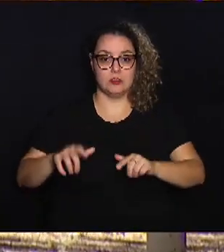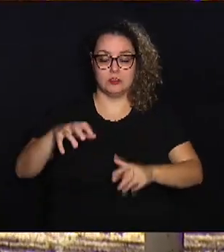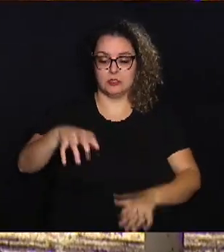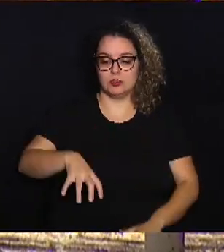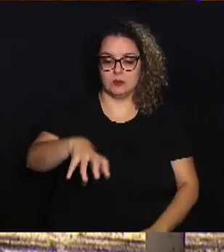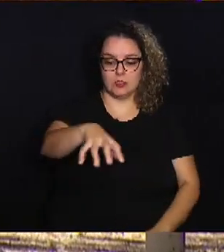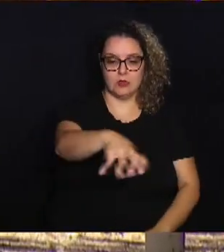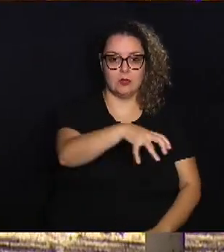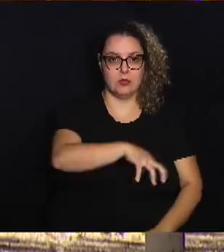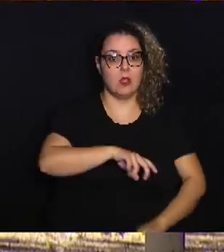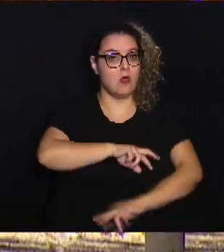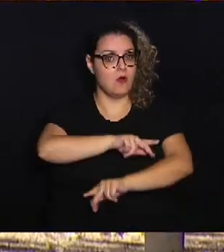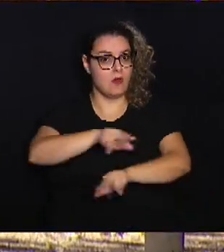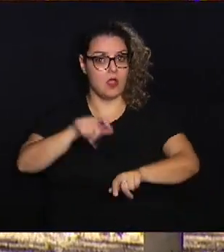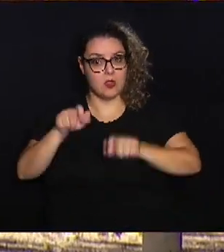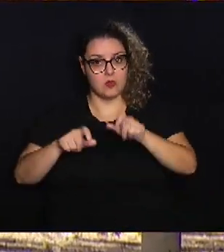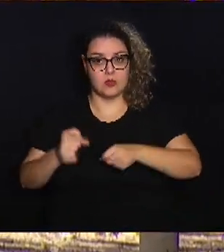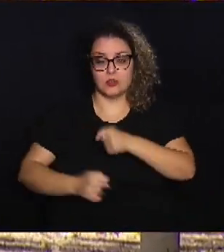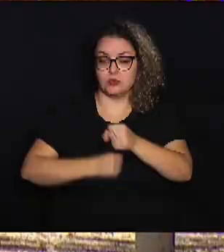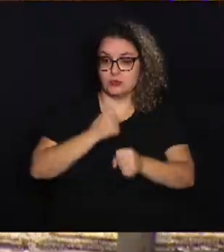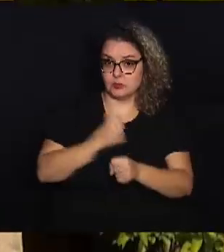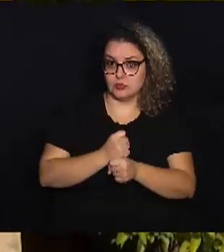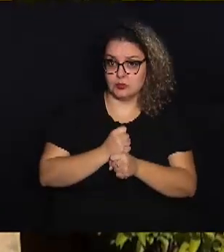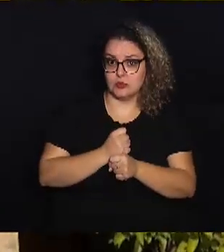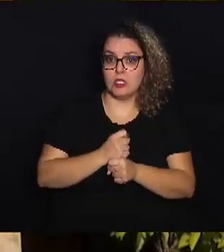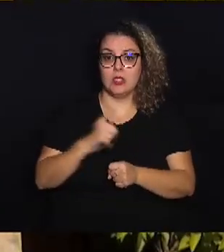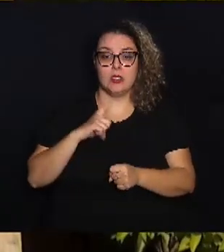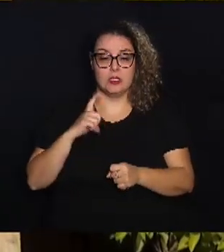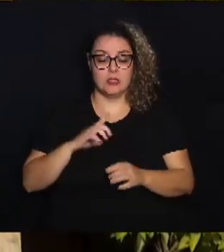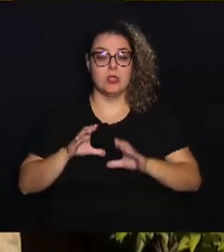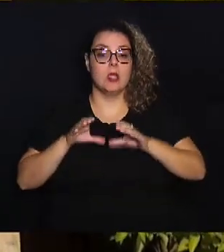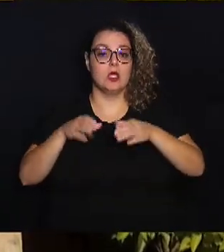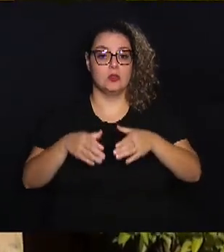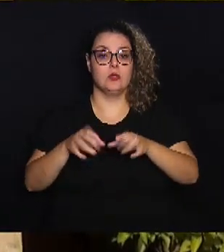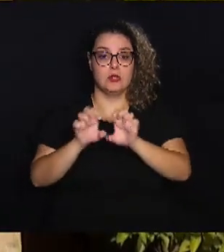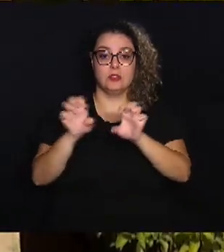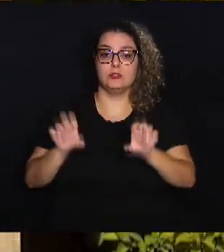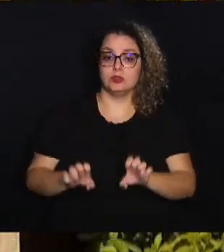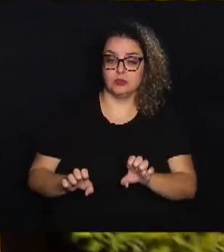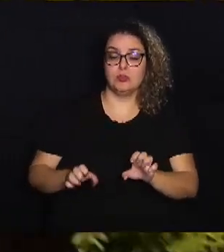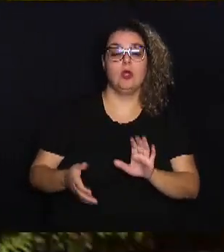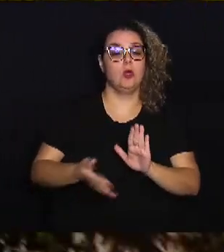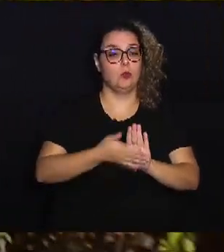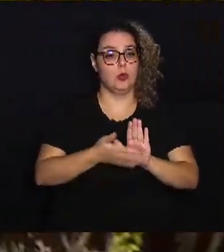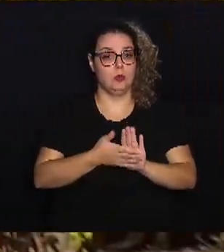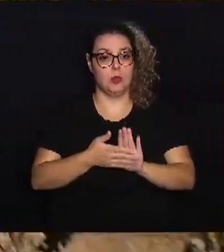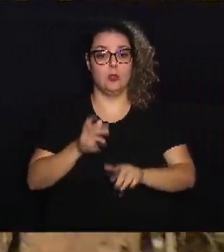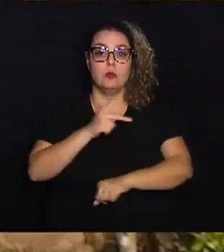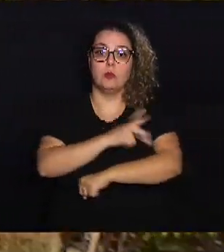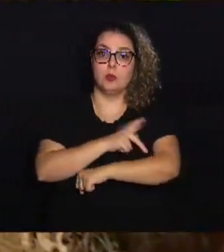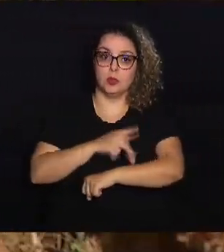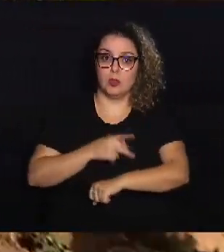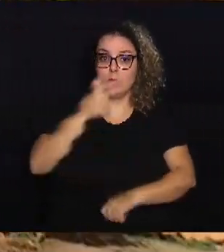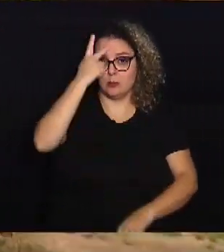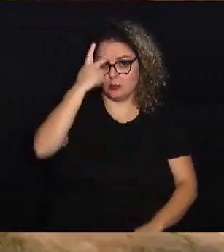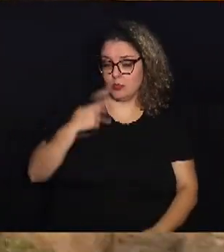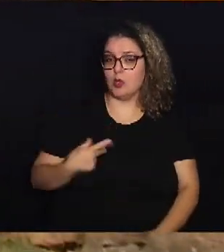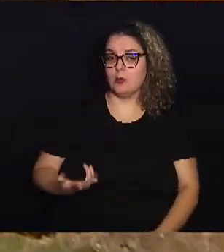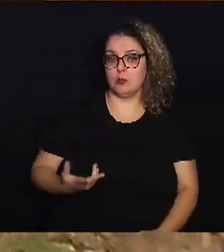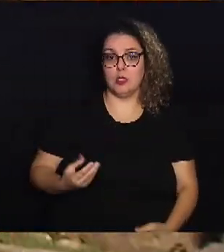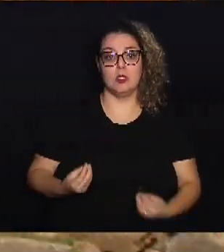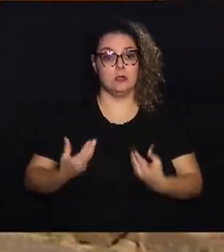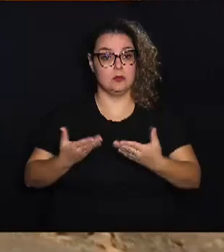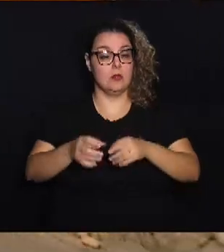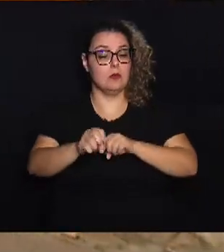milhares de pessoas por ano e contam com equipe, estrutura e proposta pedagógica própria, levando